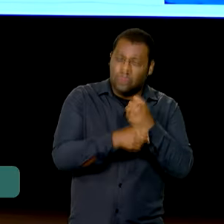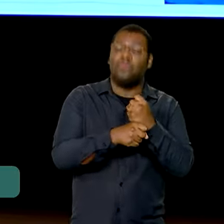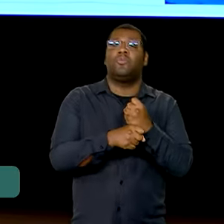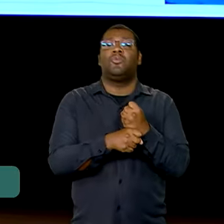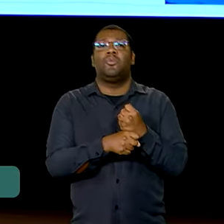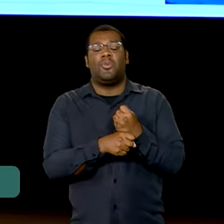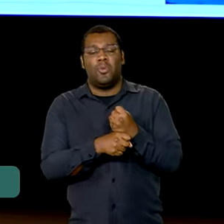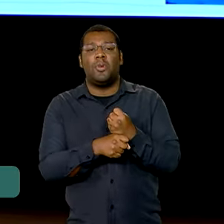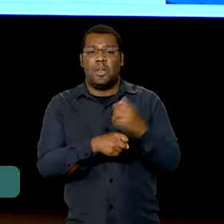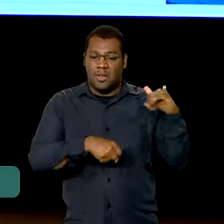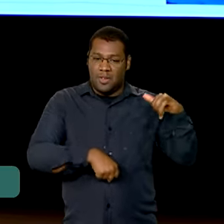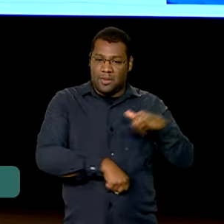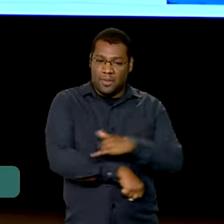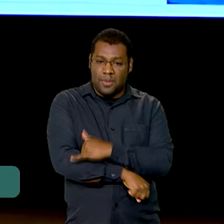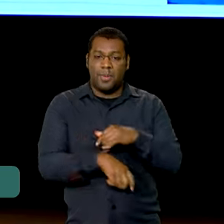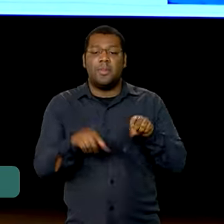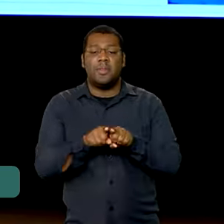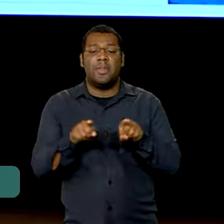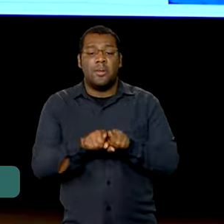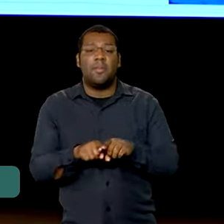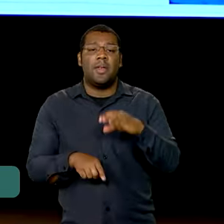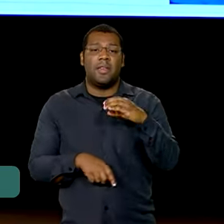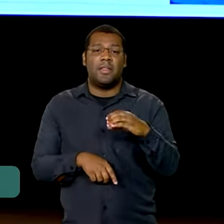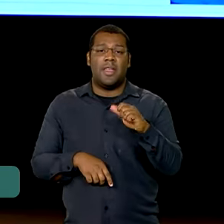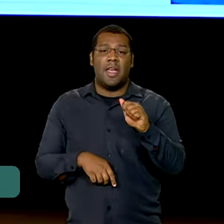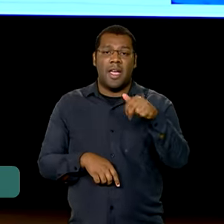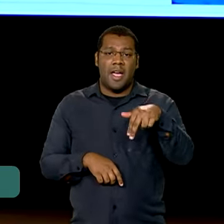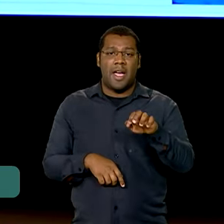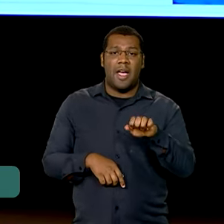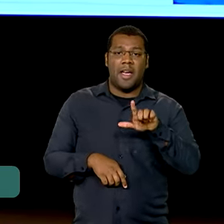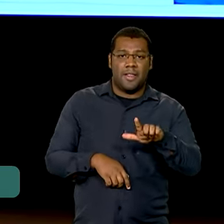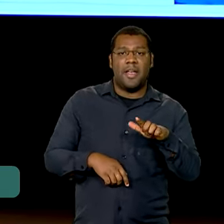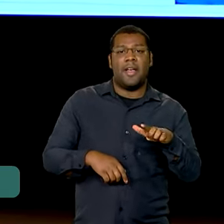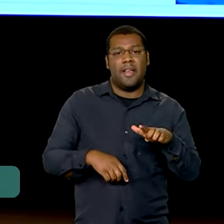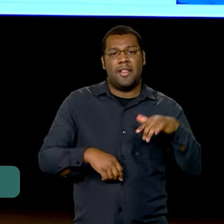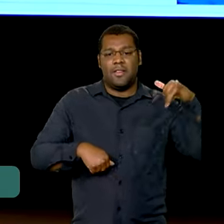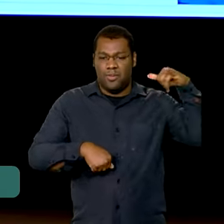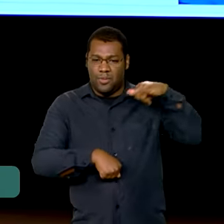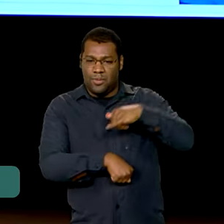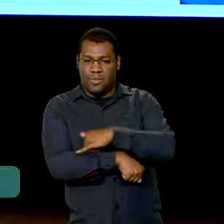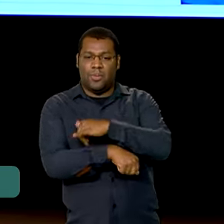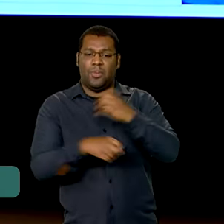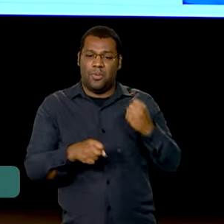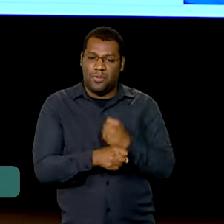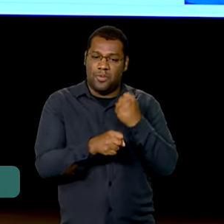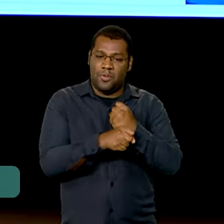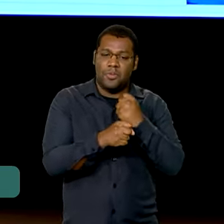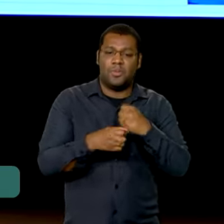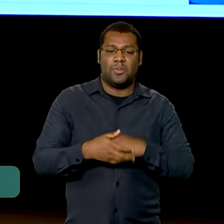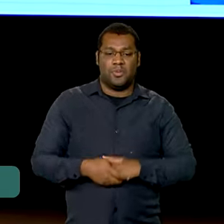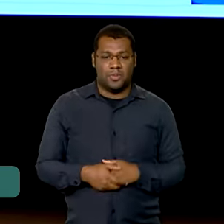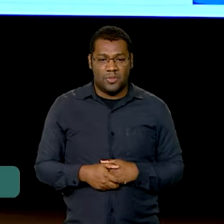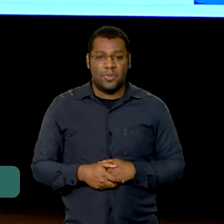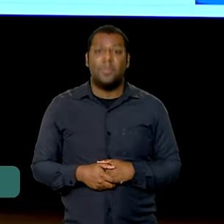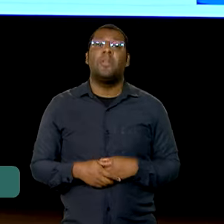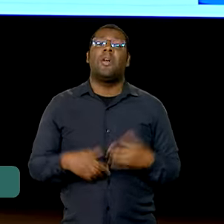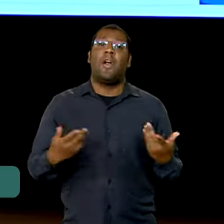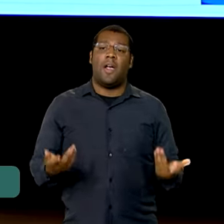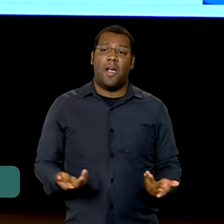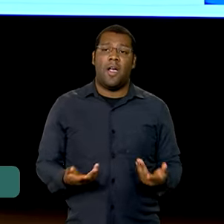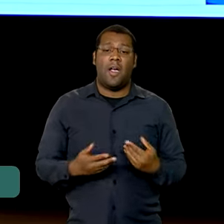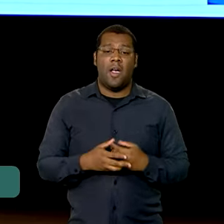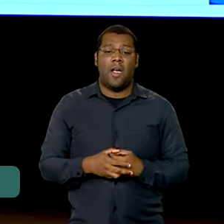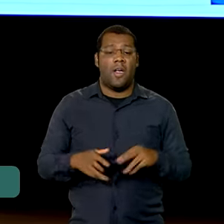com a ampliação do aeroporto de Caxias. E não tenho dúvida que o aeroporto Salgado Filho,